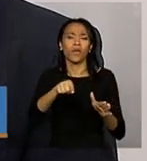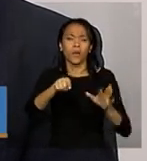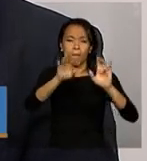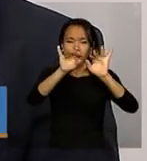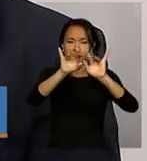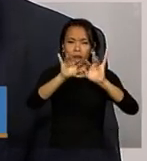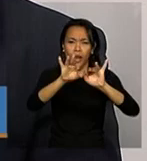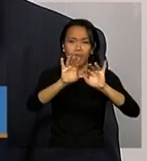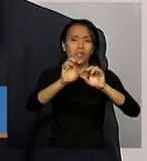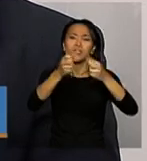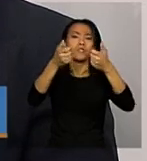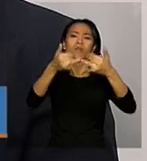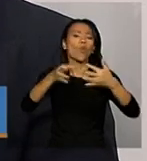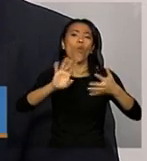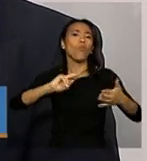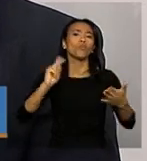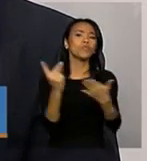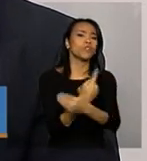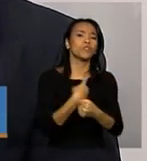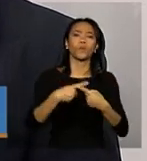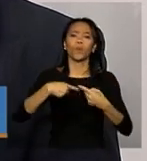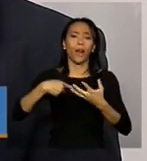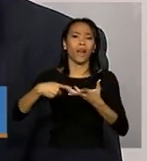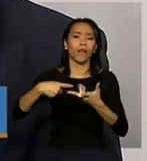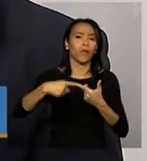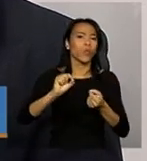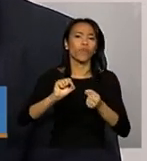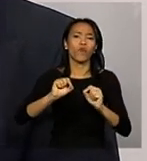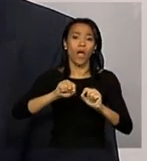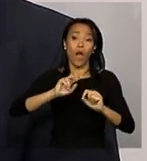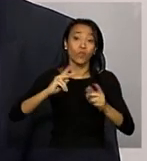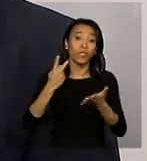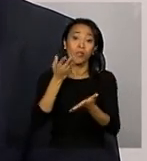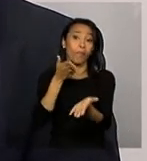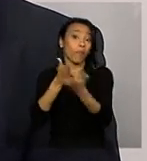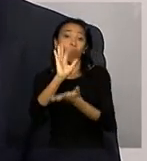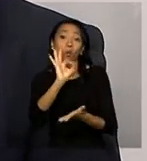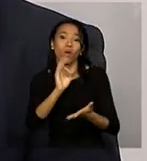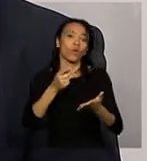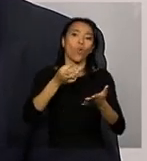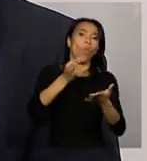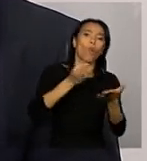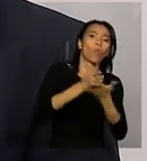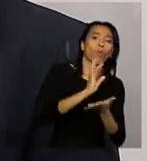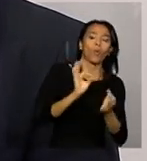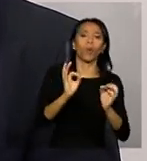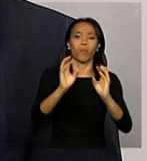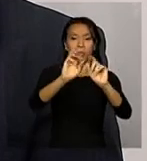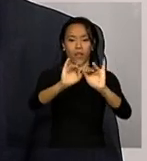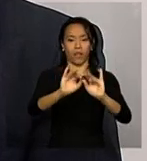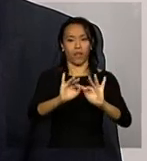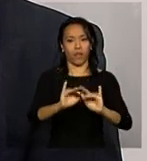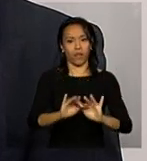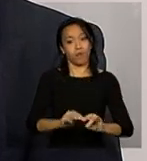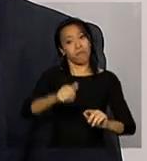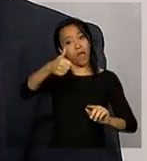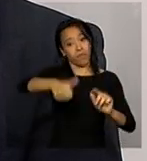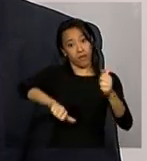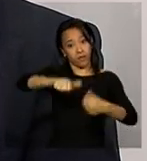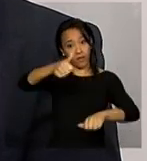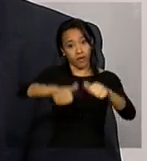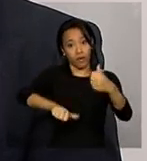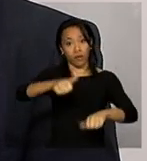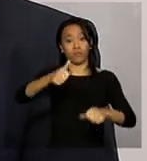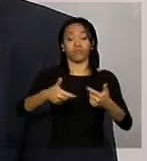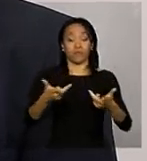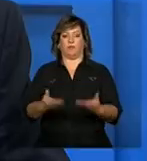retificador para o gestor já começar os procedimentos de avaliação com relação ao